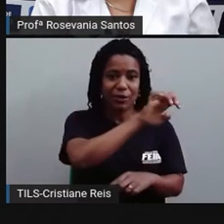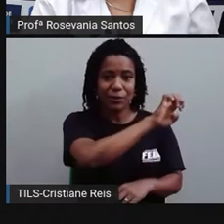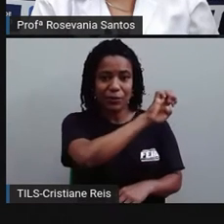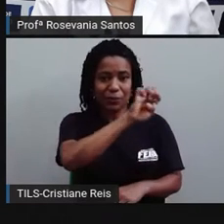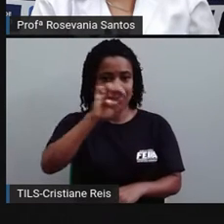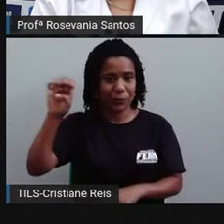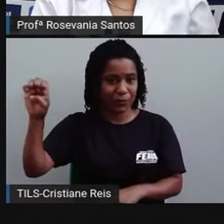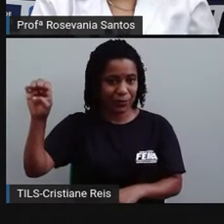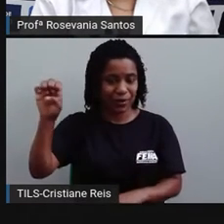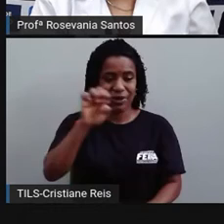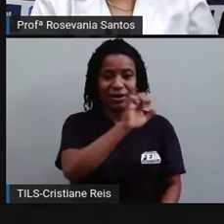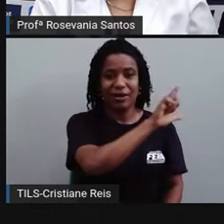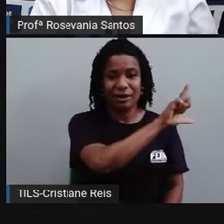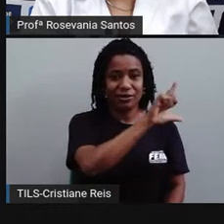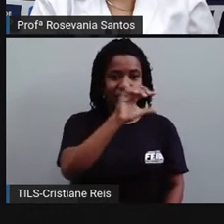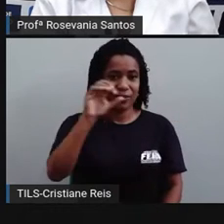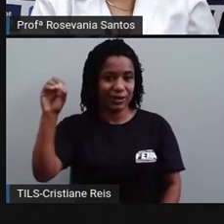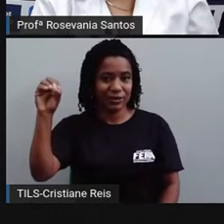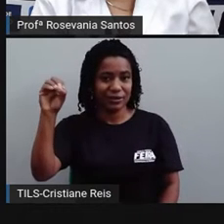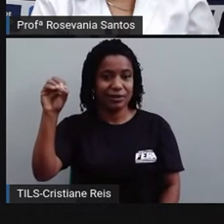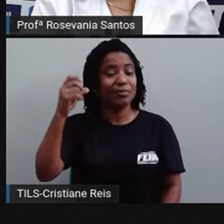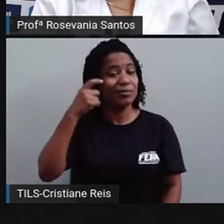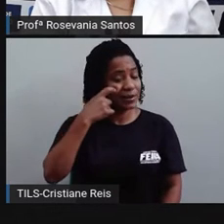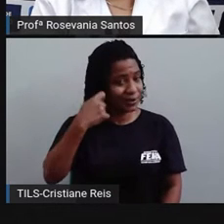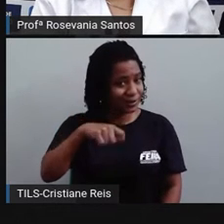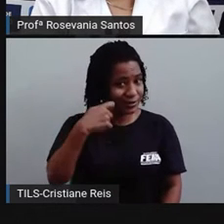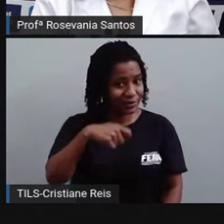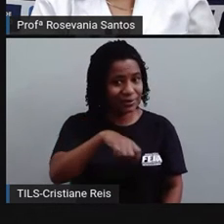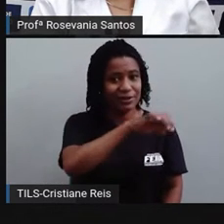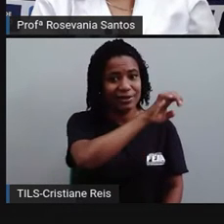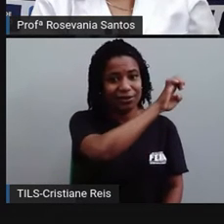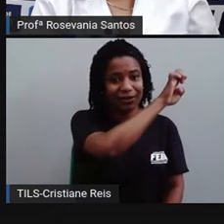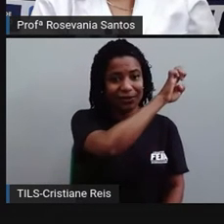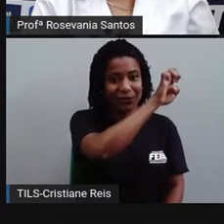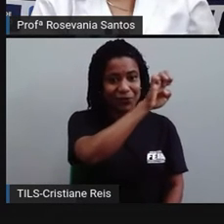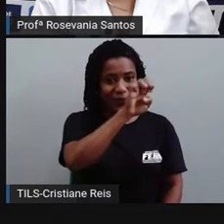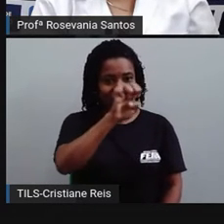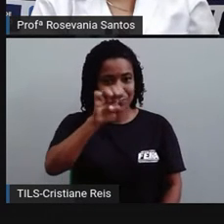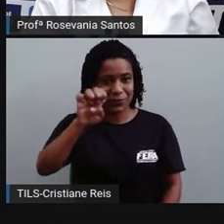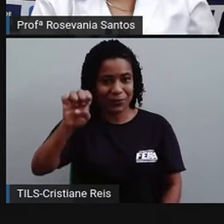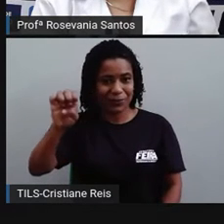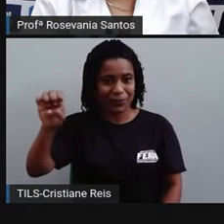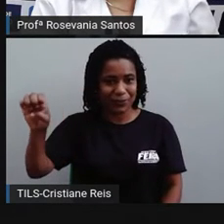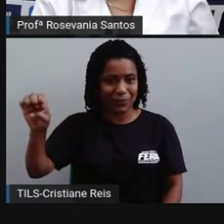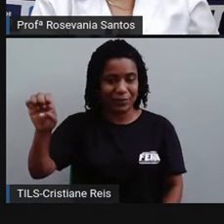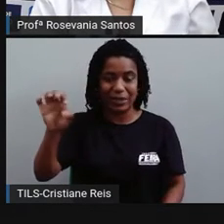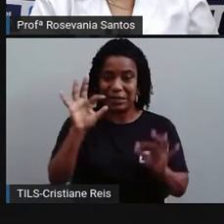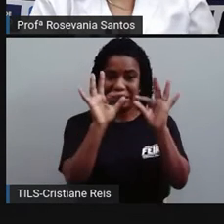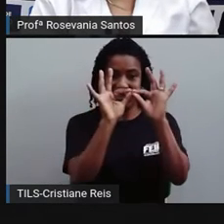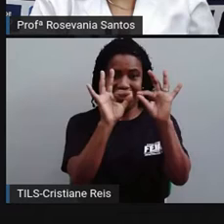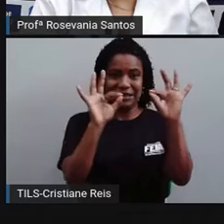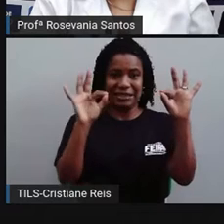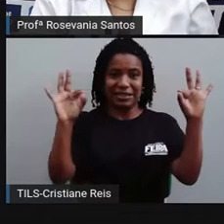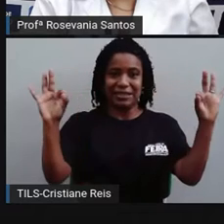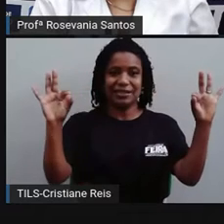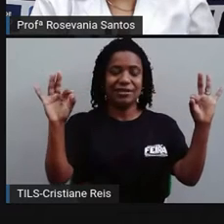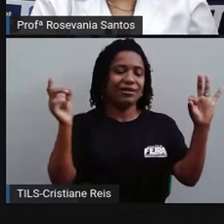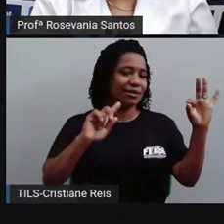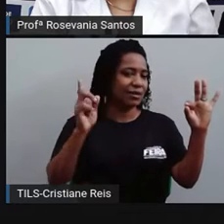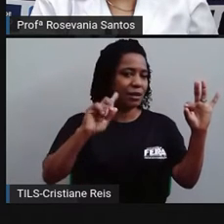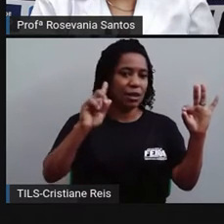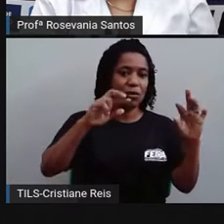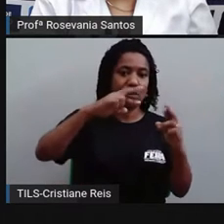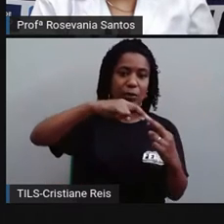só uma linha reta. eu tenho que seguir também a ideia do eixo da terra ali. Então, esse